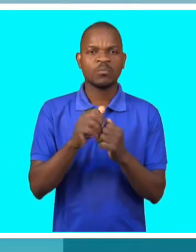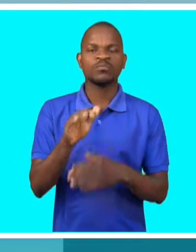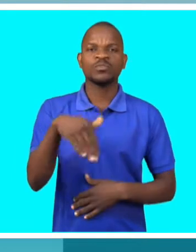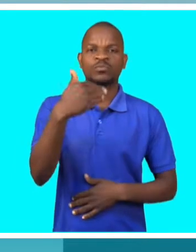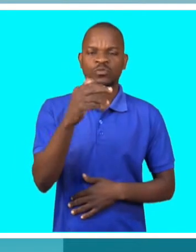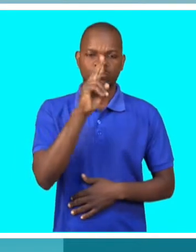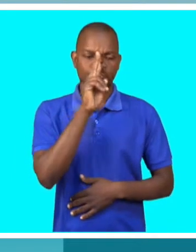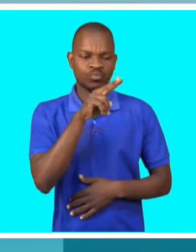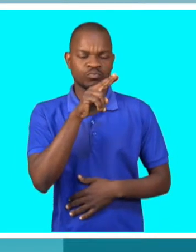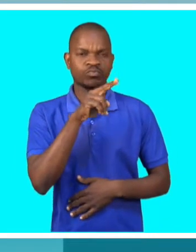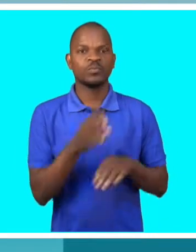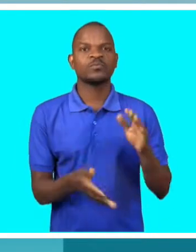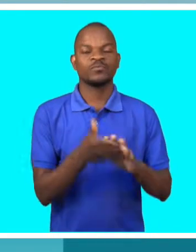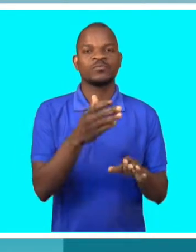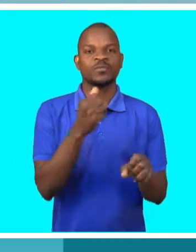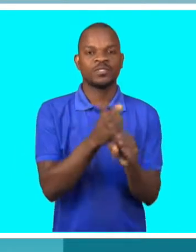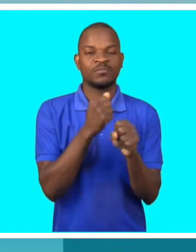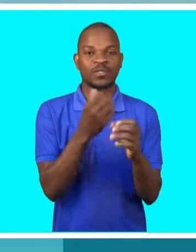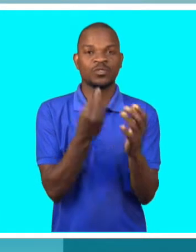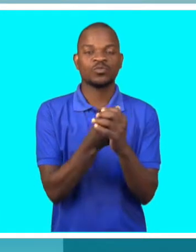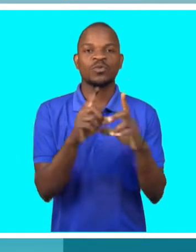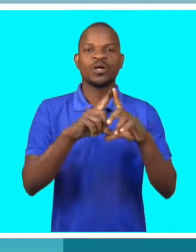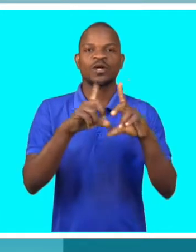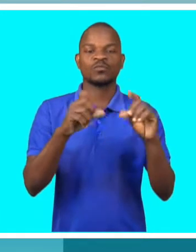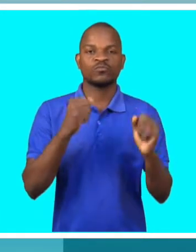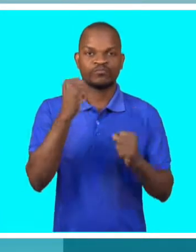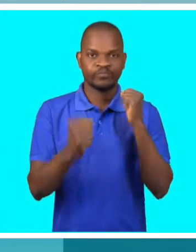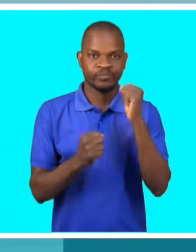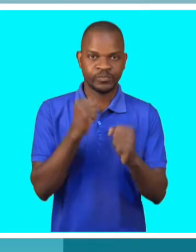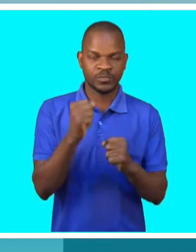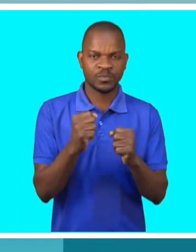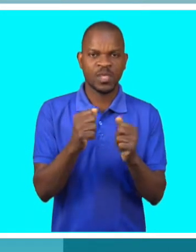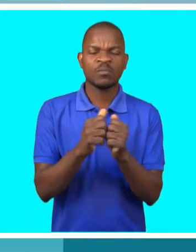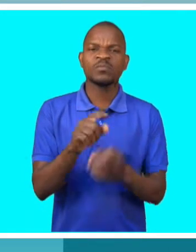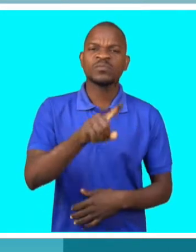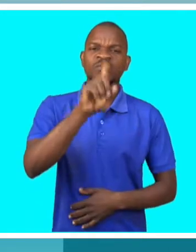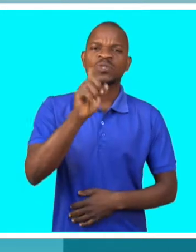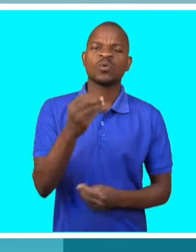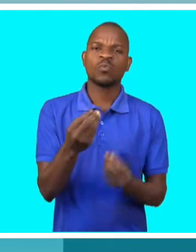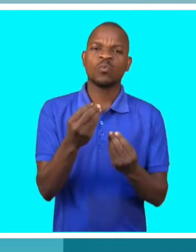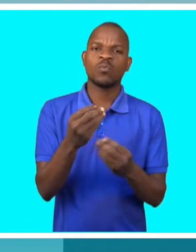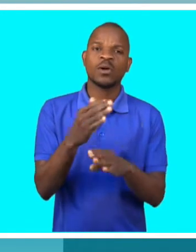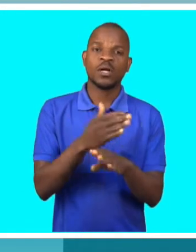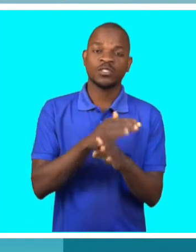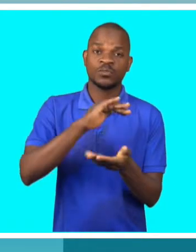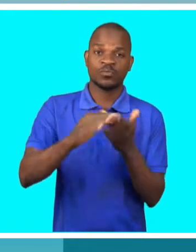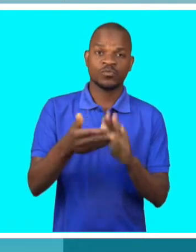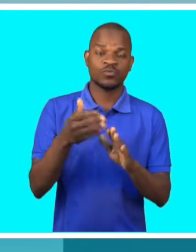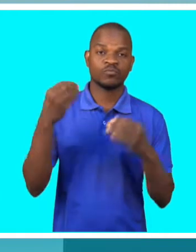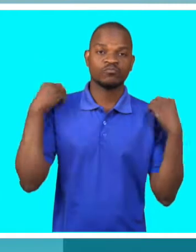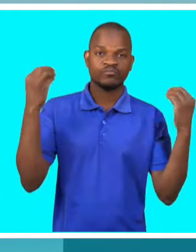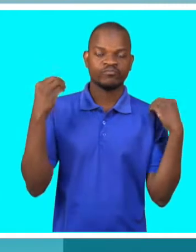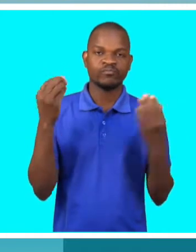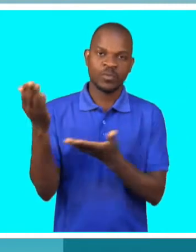na parte de treinos. Como é que encarou o convite do professor Jonas